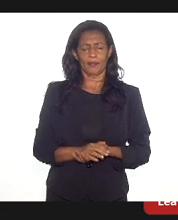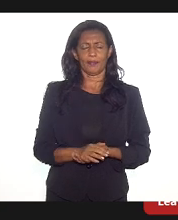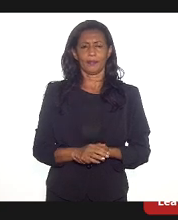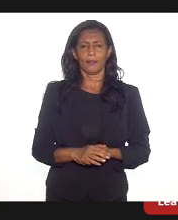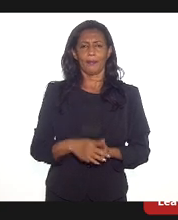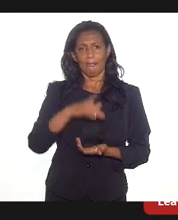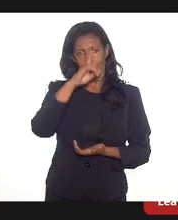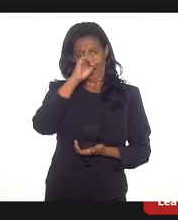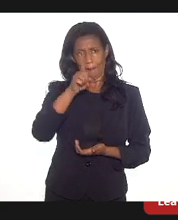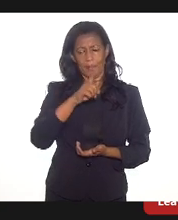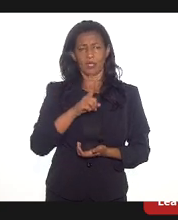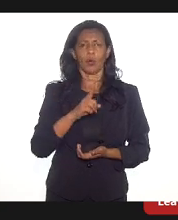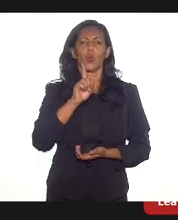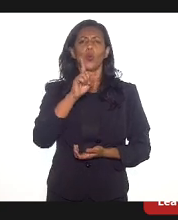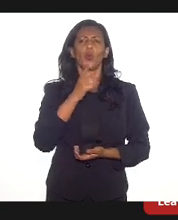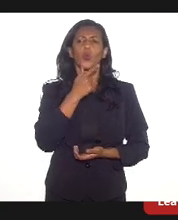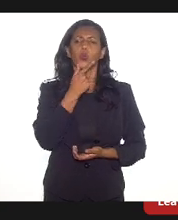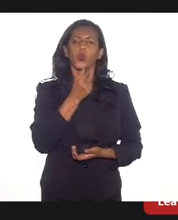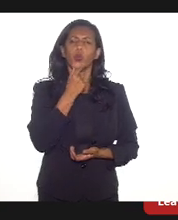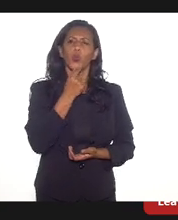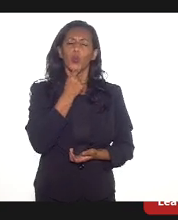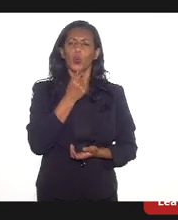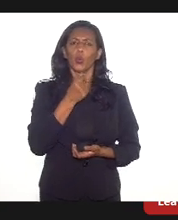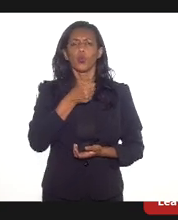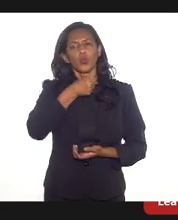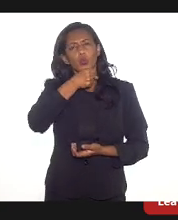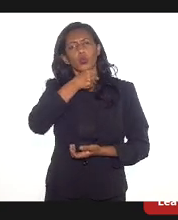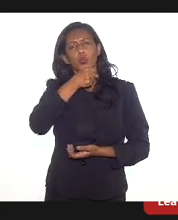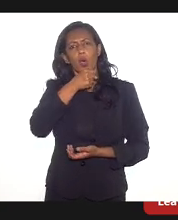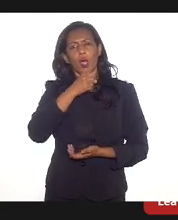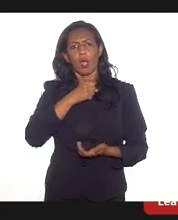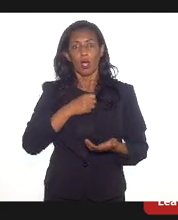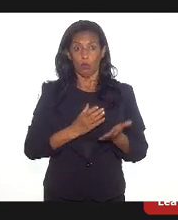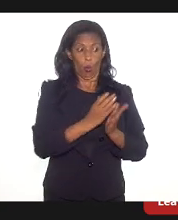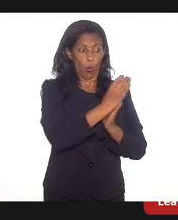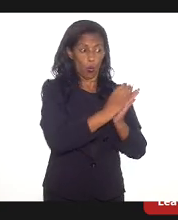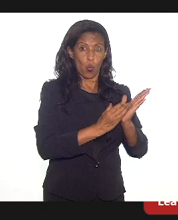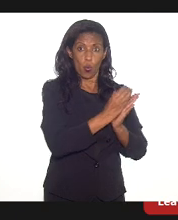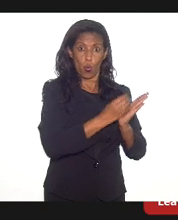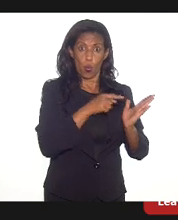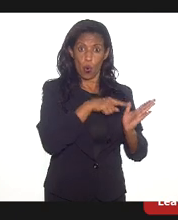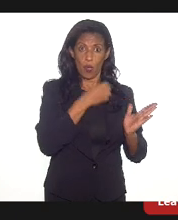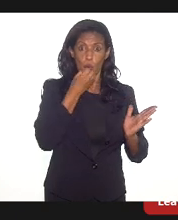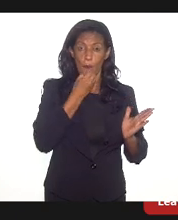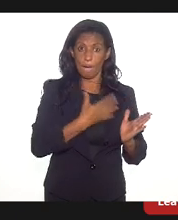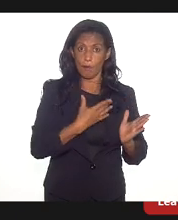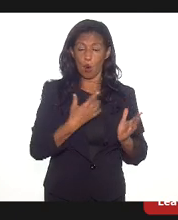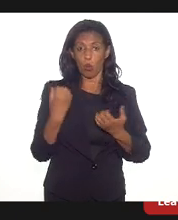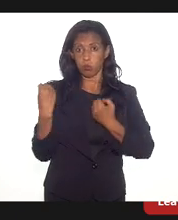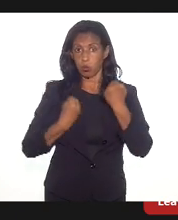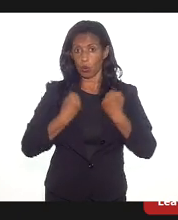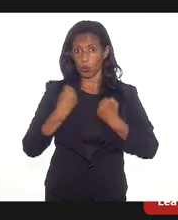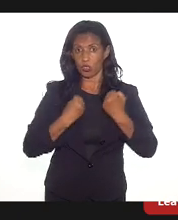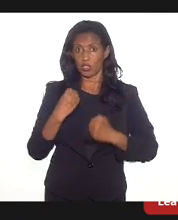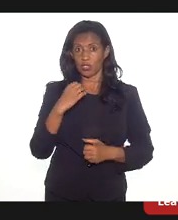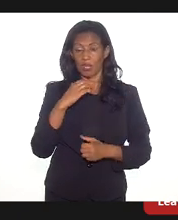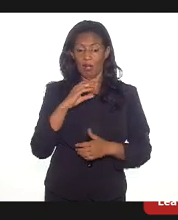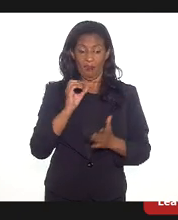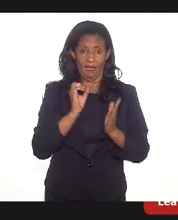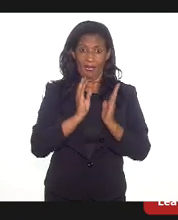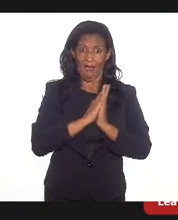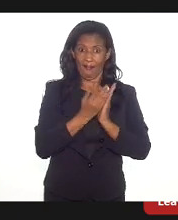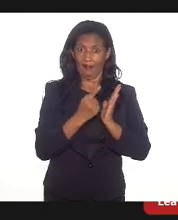um senhor que tinha um currículo muito bom, motorista, carteira B, conforme a